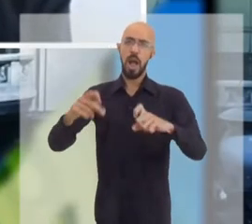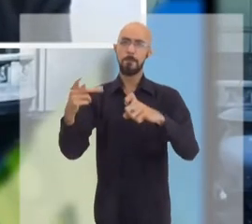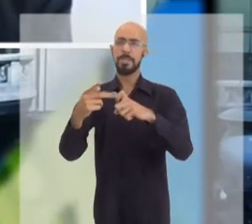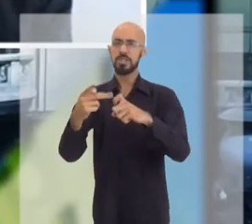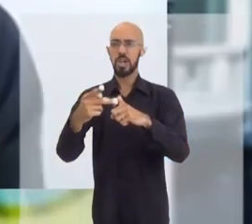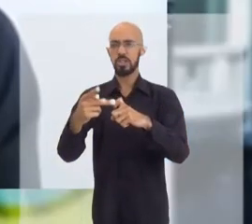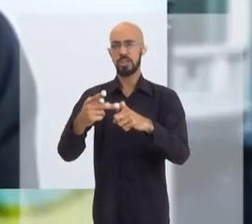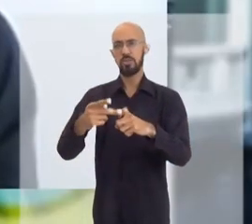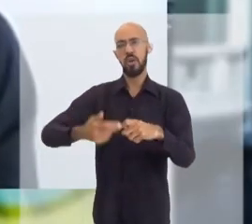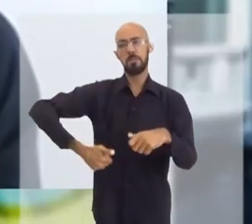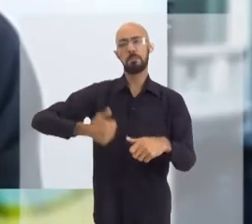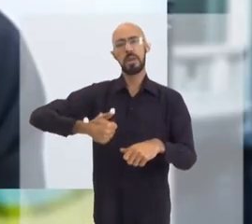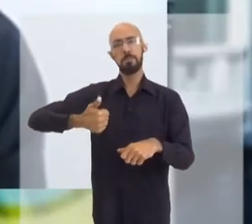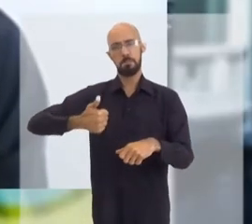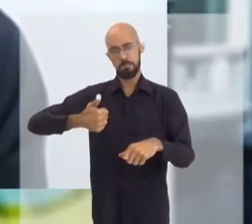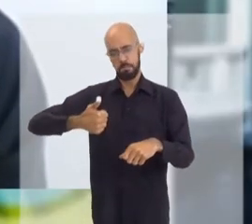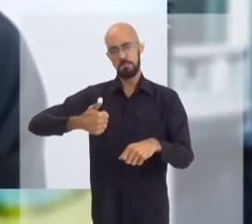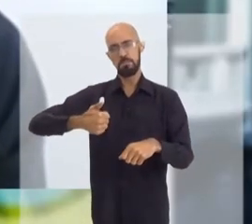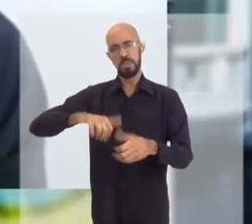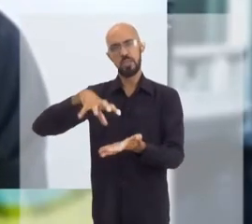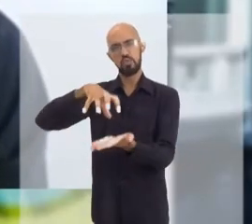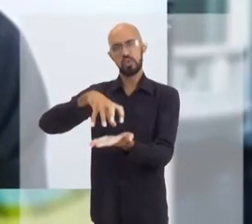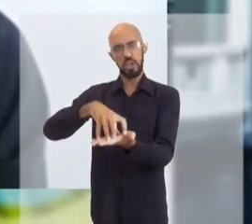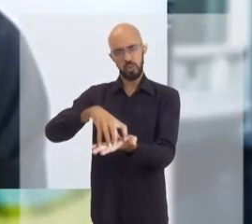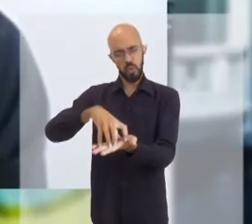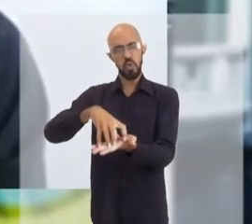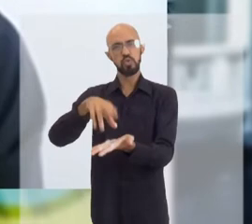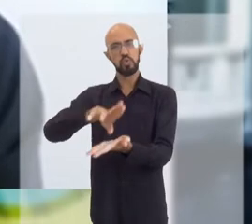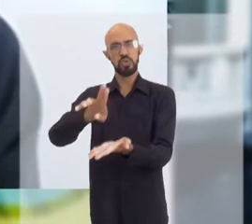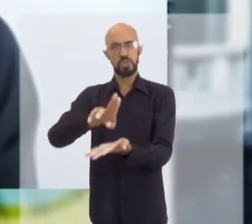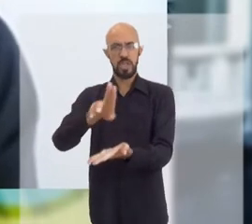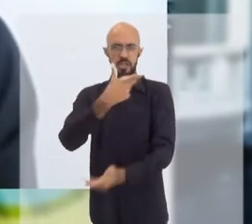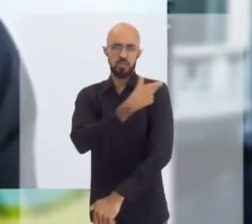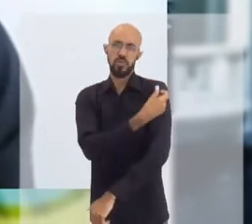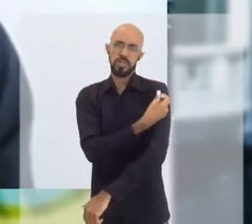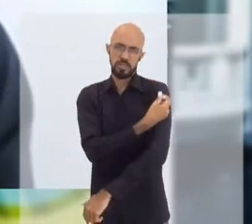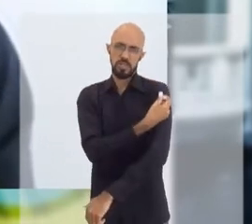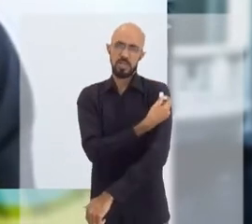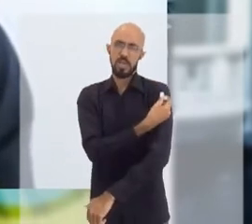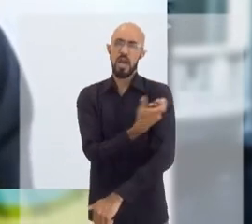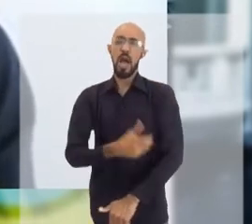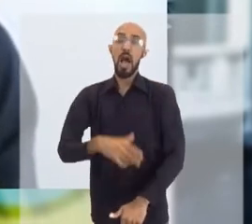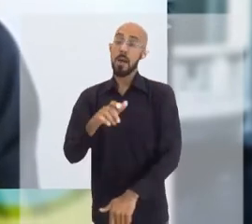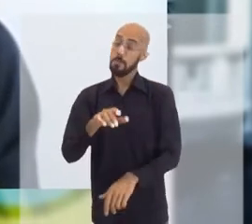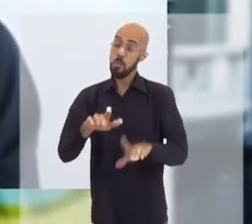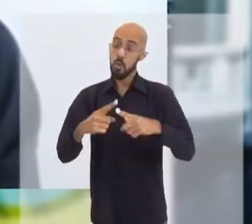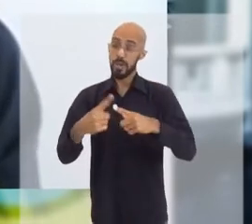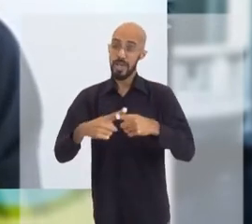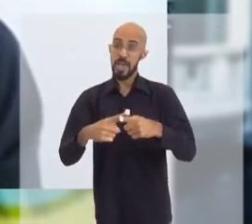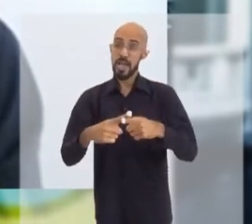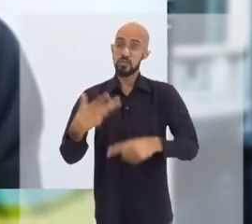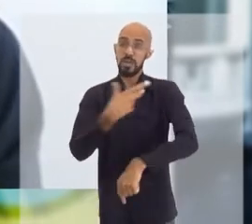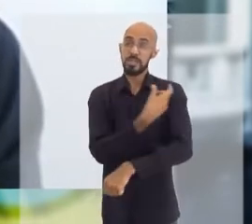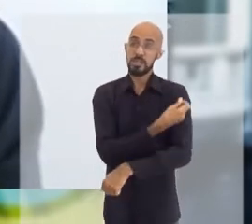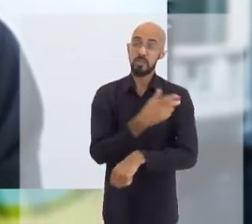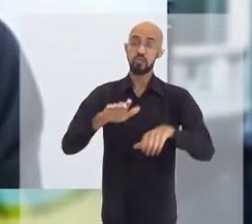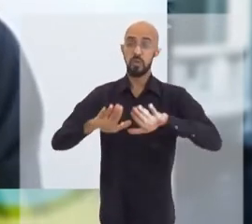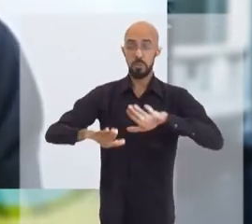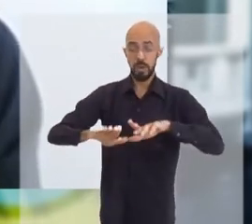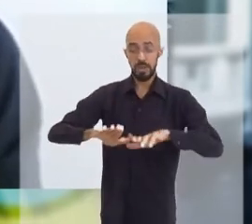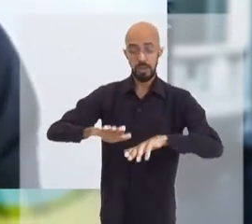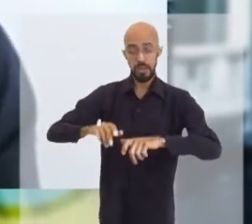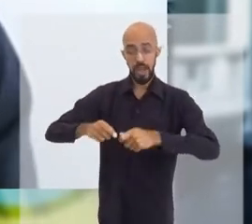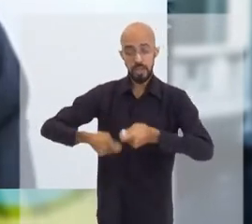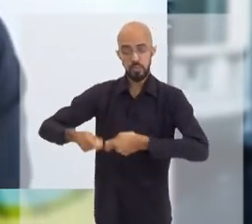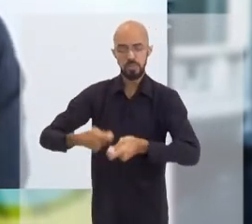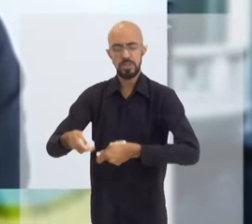foi a primeira área de utilização de vacinas, né? As vacinas foram desenvolvidas para controle de doenças que nós